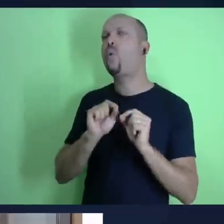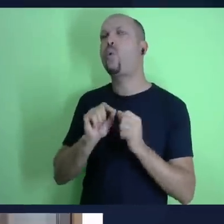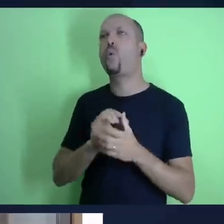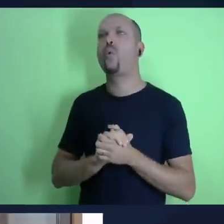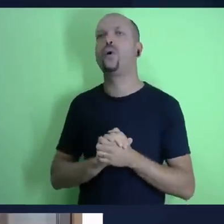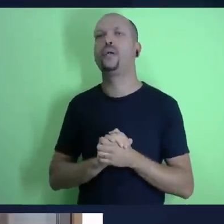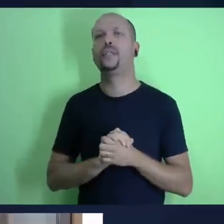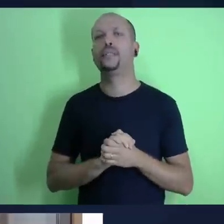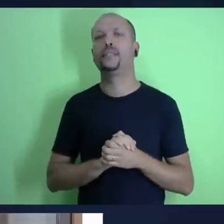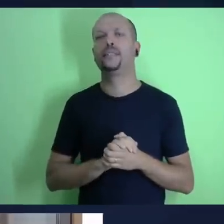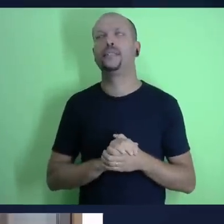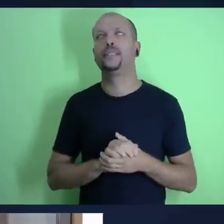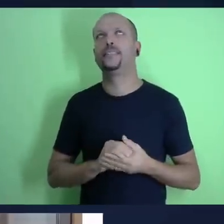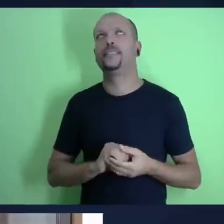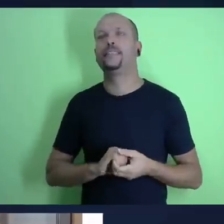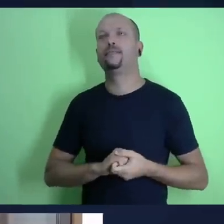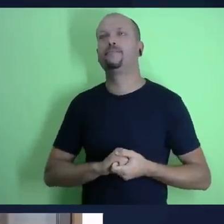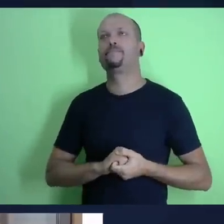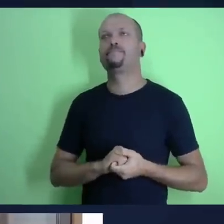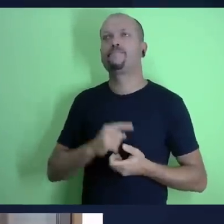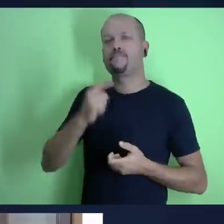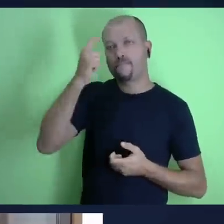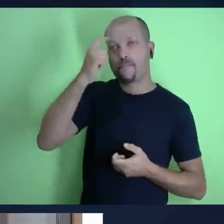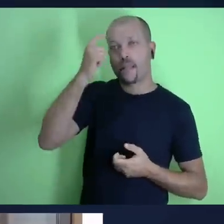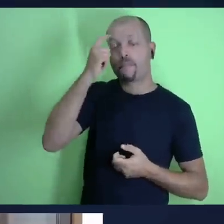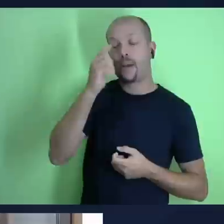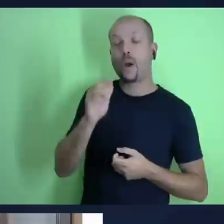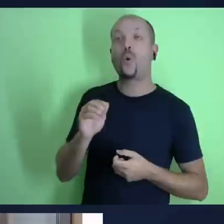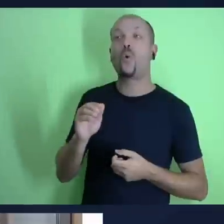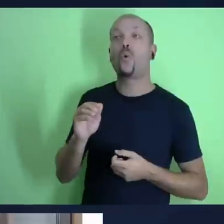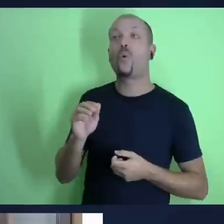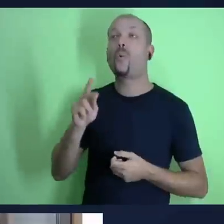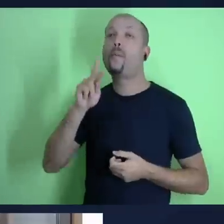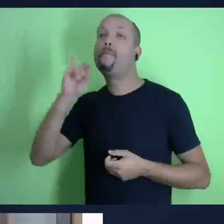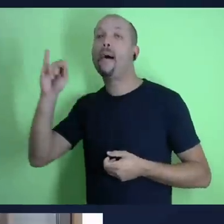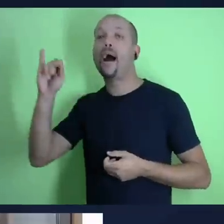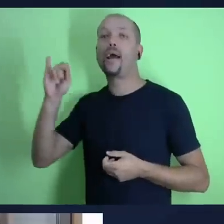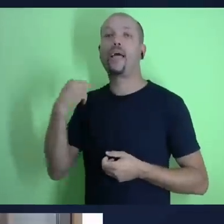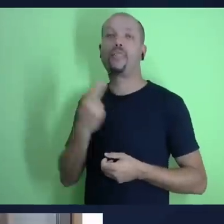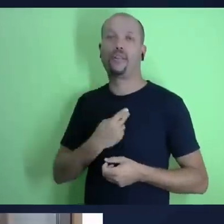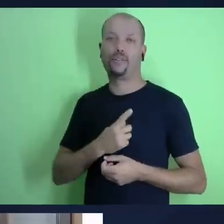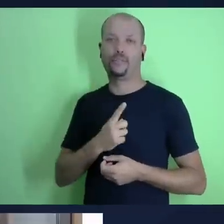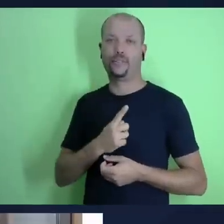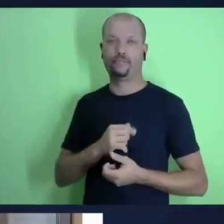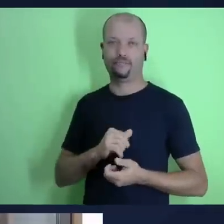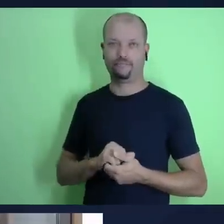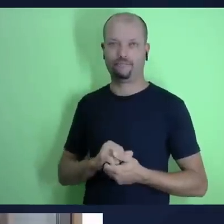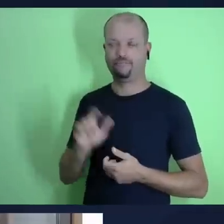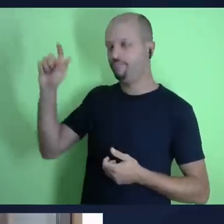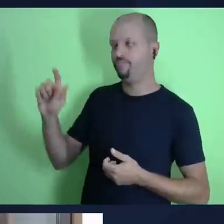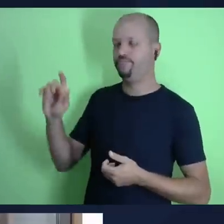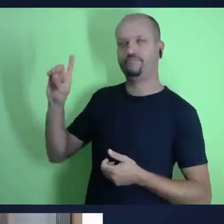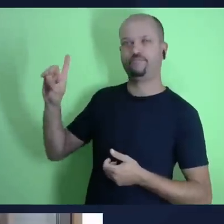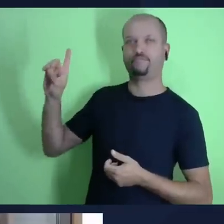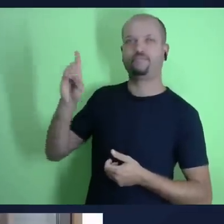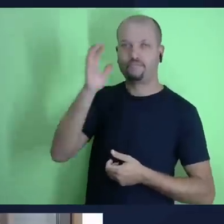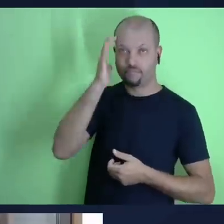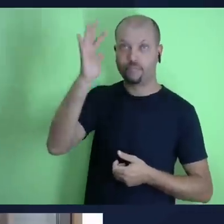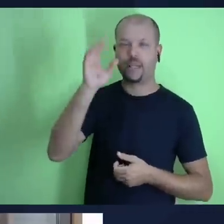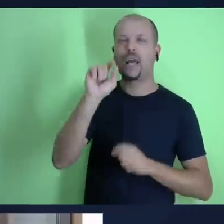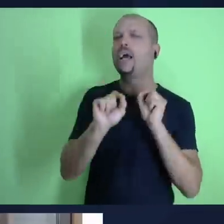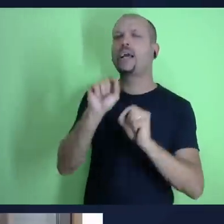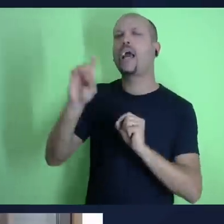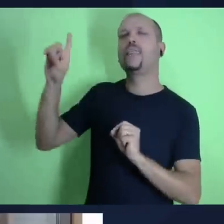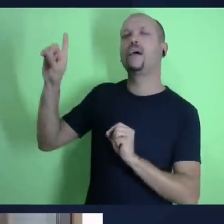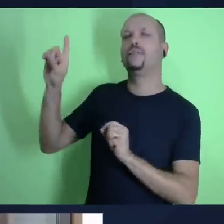tamanho de deus a grandeza de deus a sabedoria de deus a inteligência de deus o poder de deus e